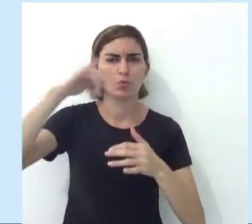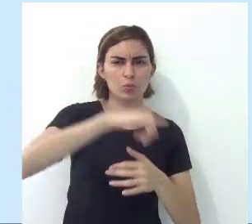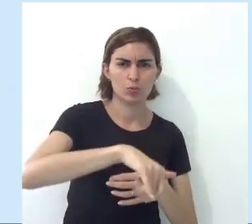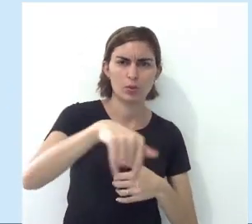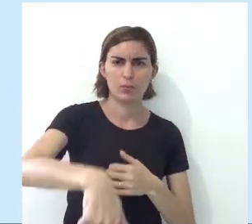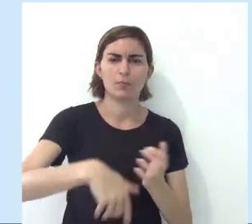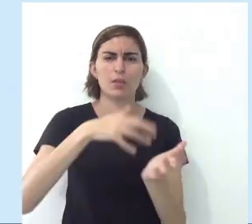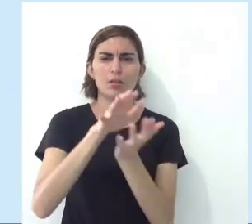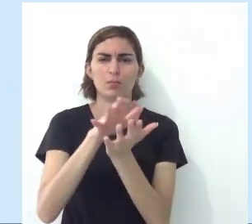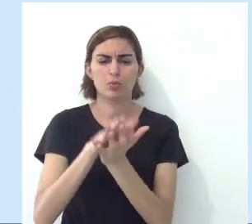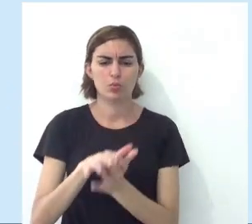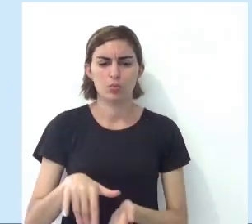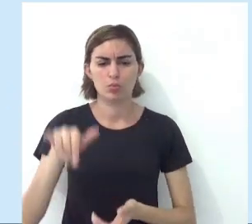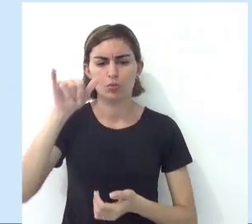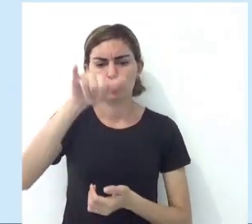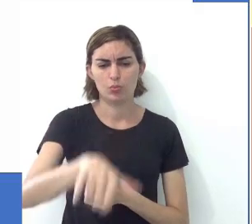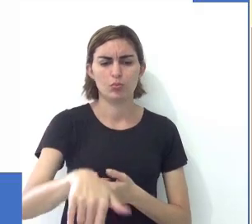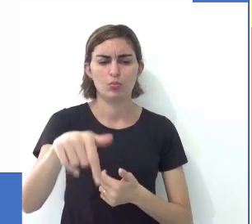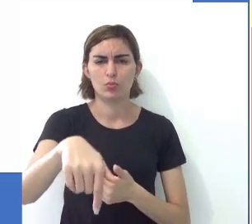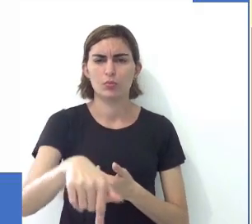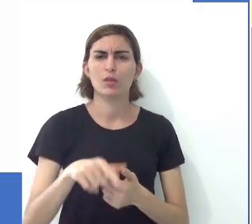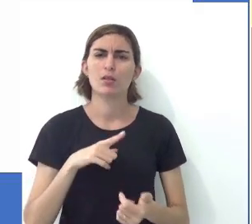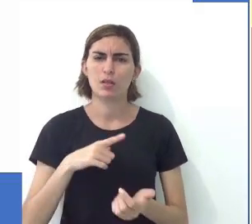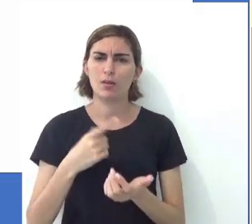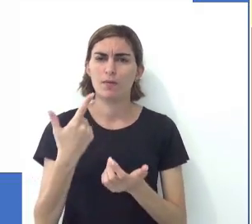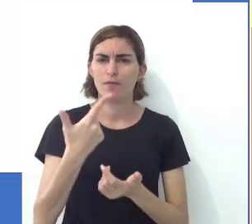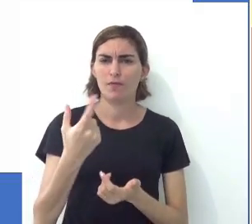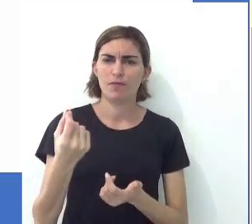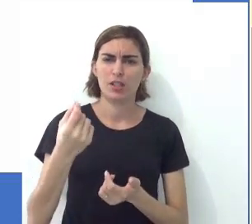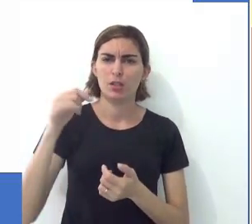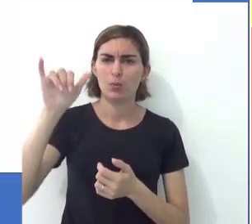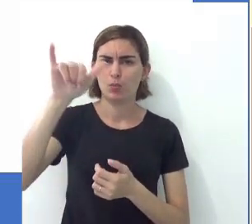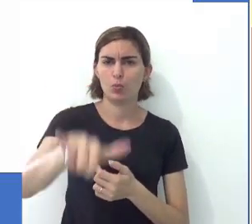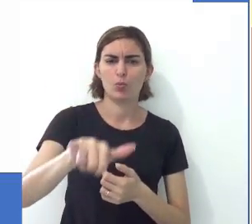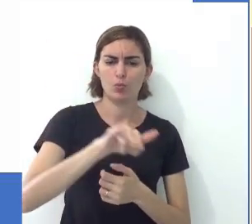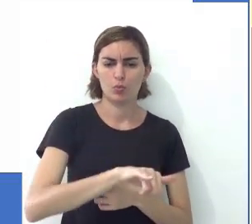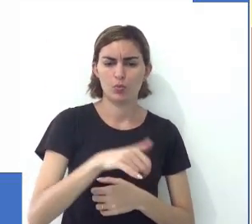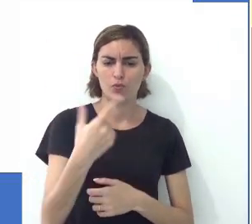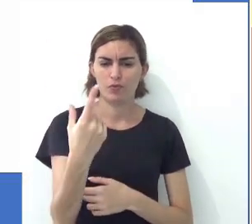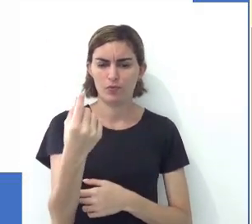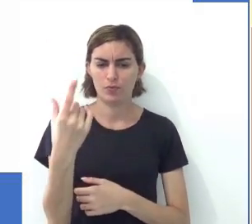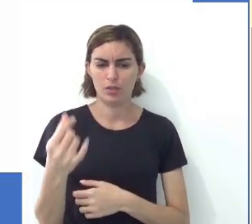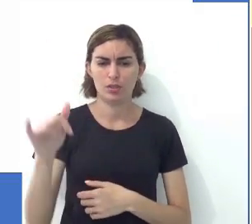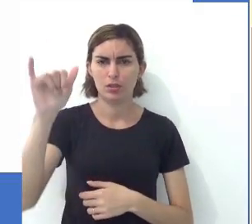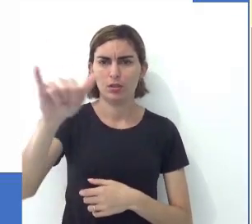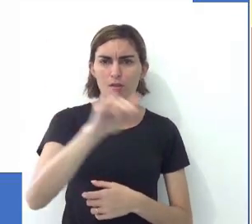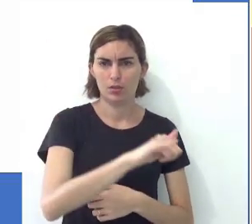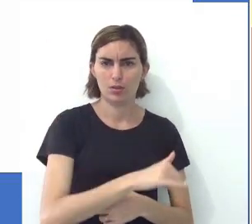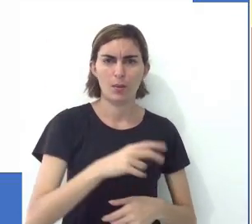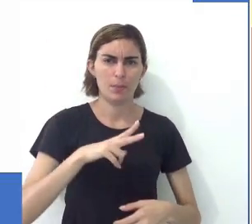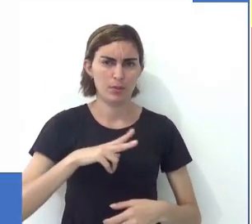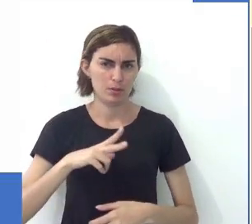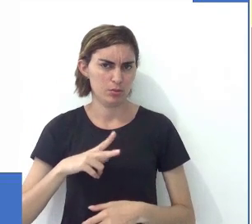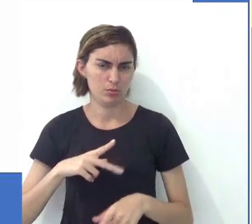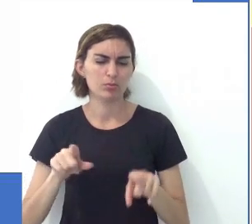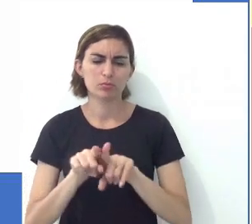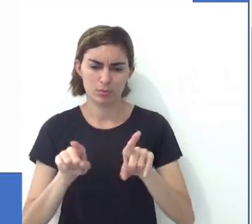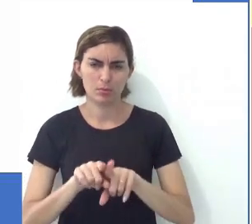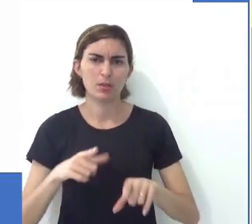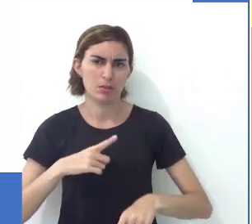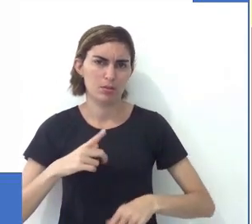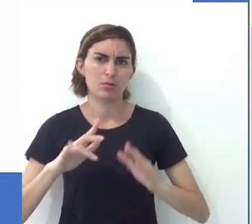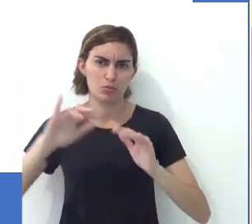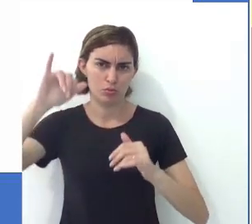aeroportos em Pernambuco. Acompanha agora na tela, tá? Existem aí mais de 20 aeroportos em Pernambuco contando com os aeroportos privados,